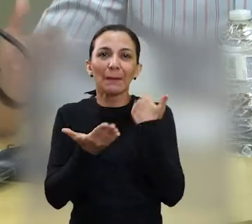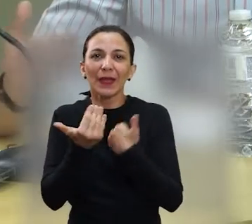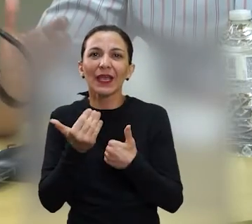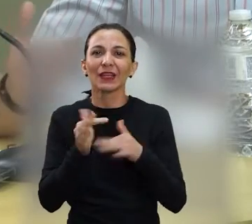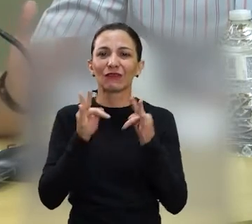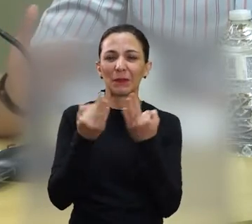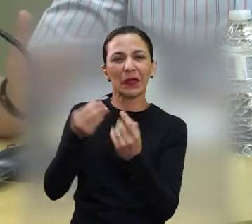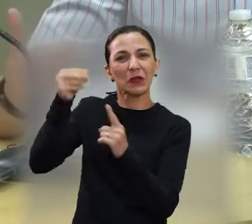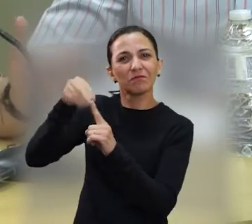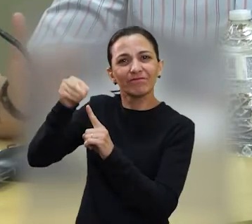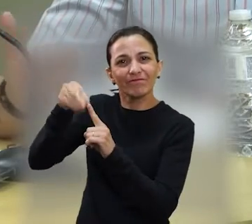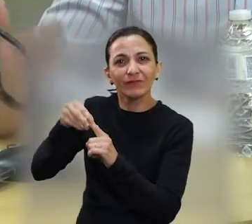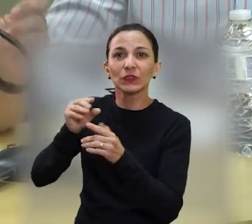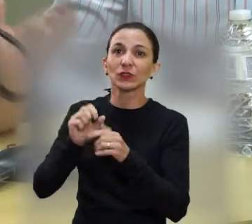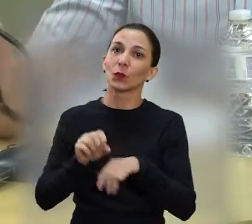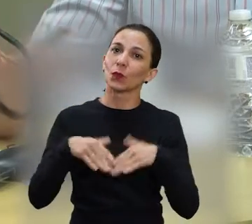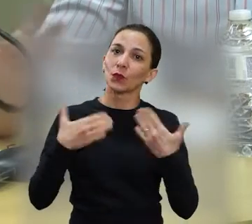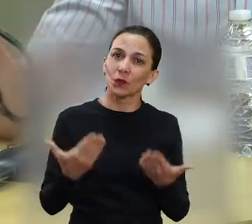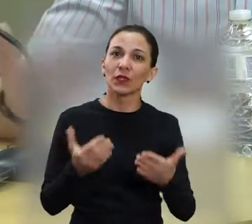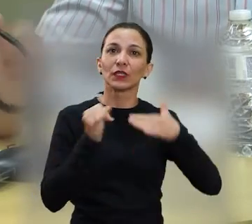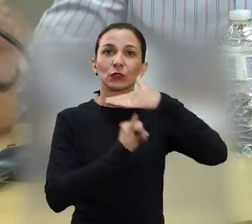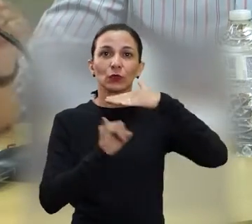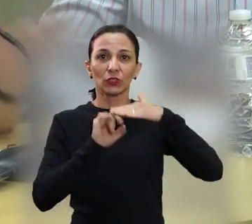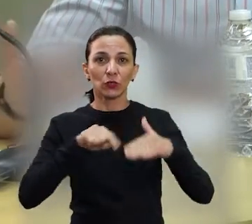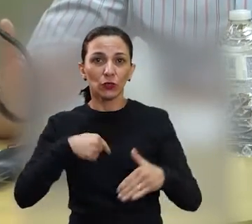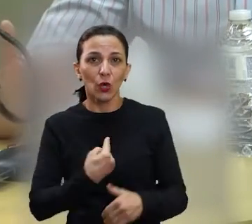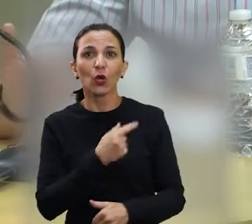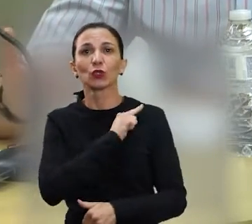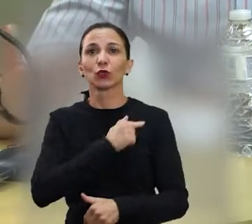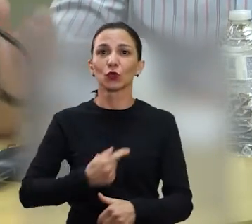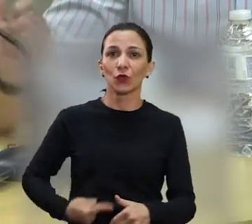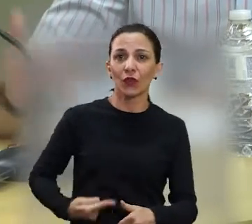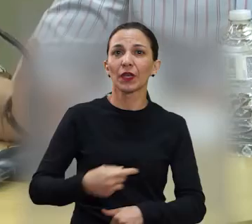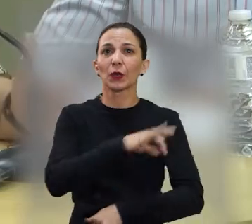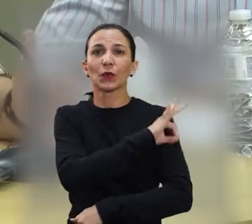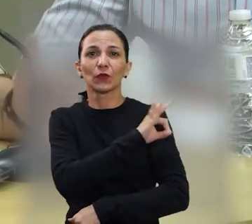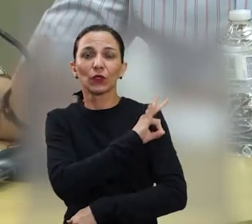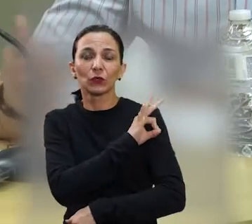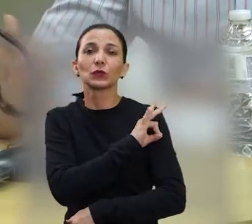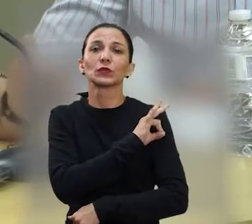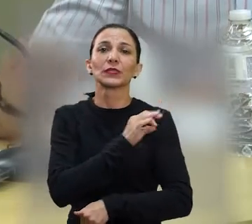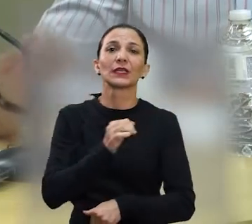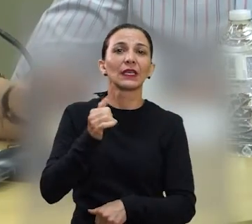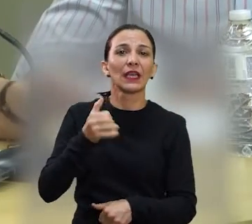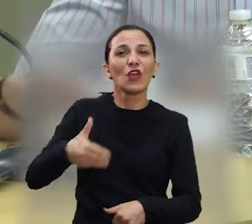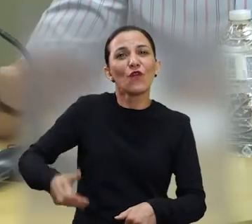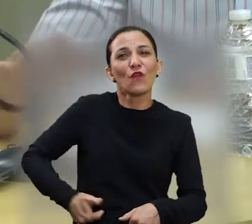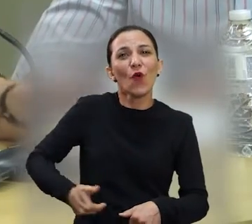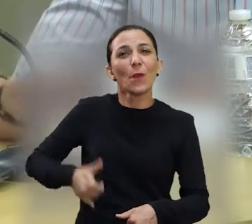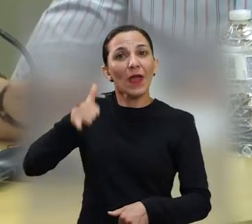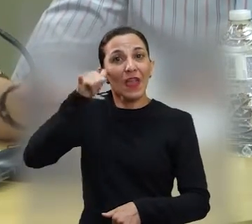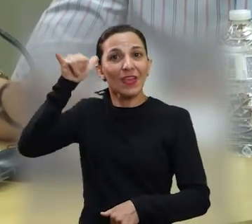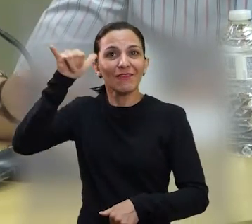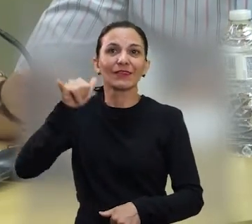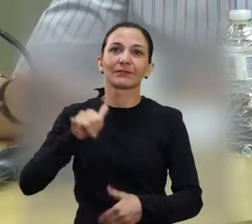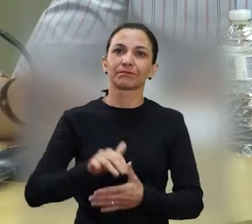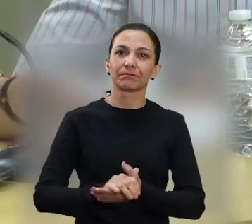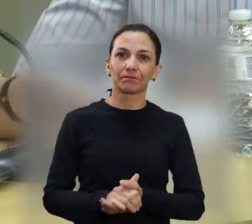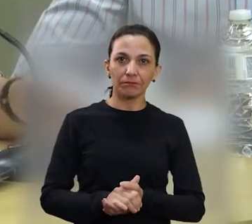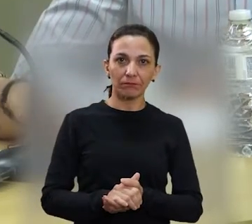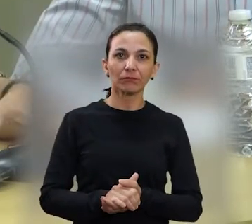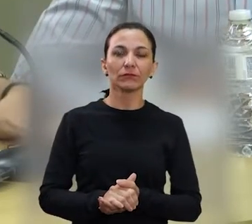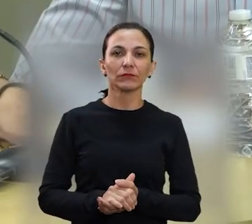nós vimos que muitas entidades correram, nós, enquanto governo, corremos para não deixar ninguém na nossa cidade